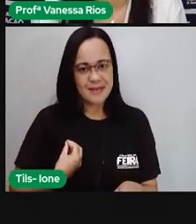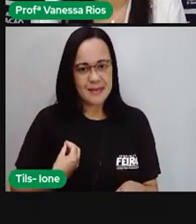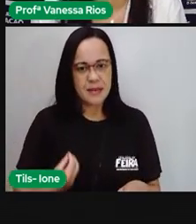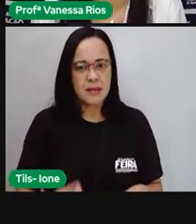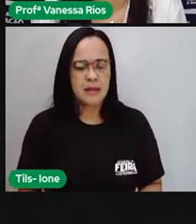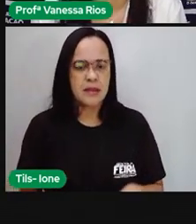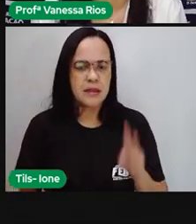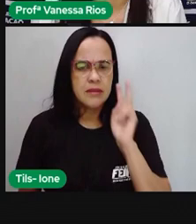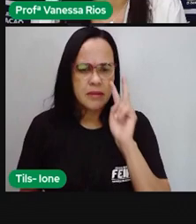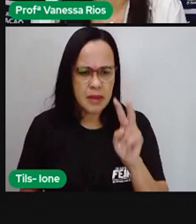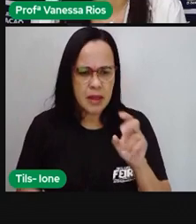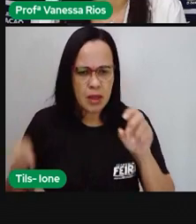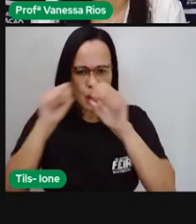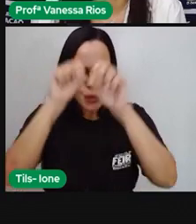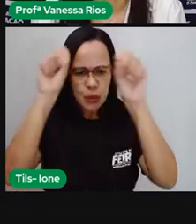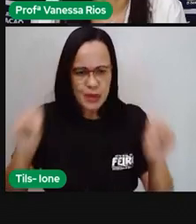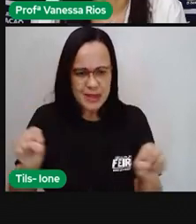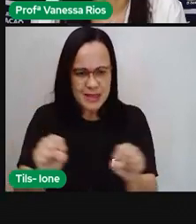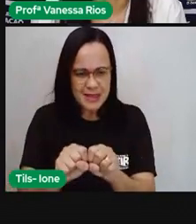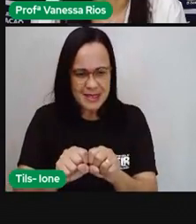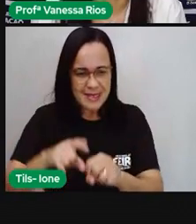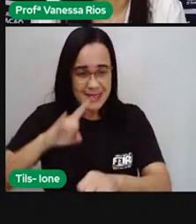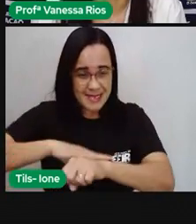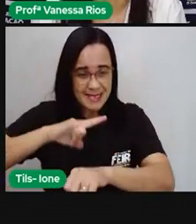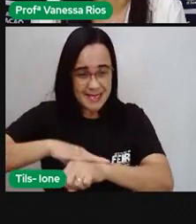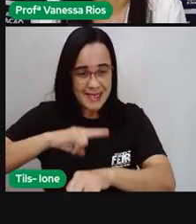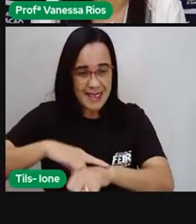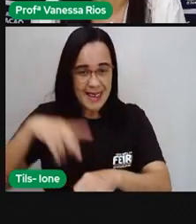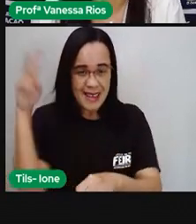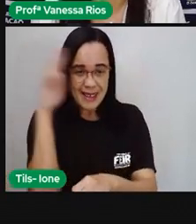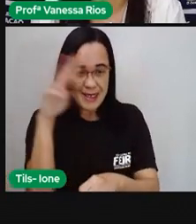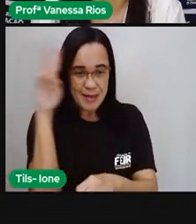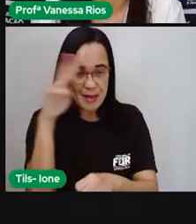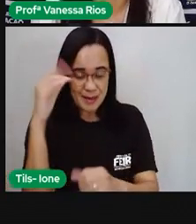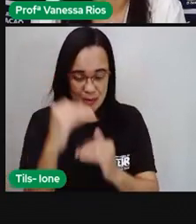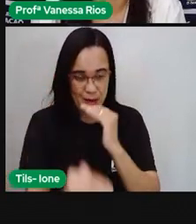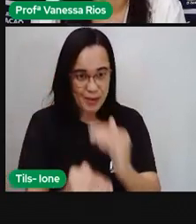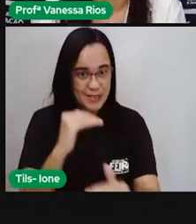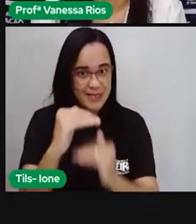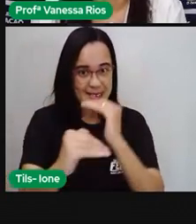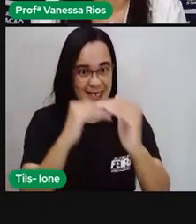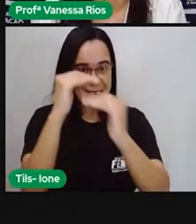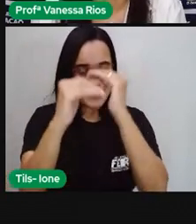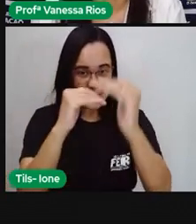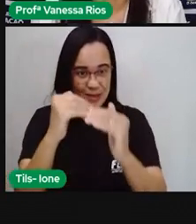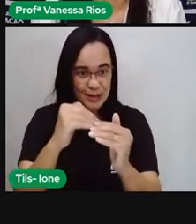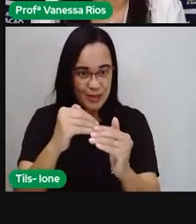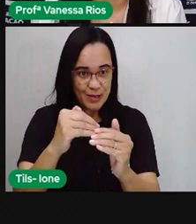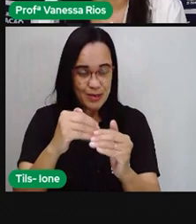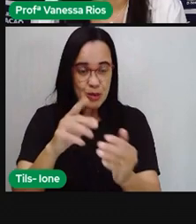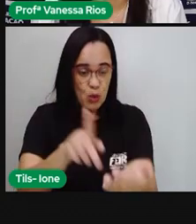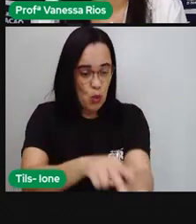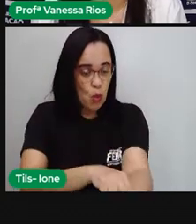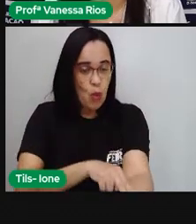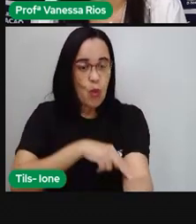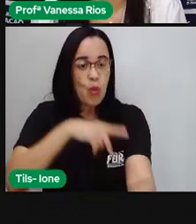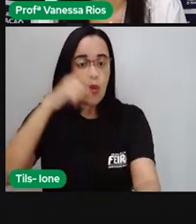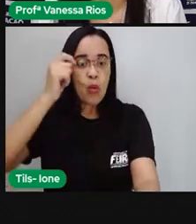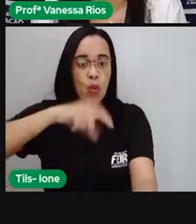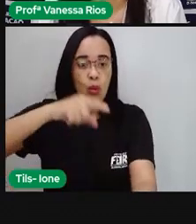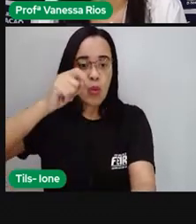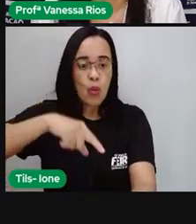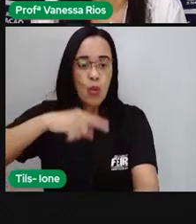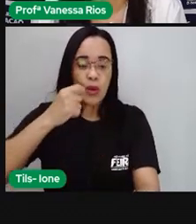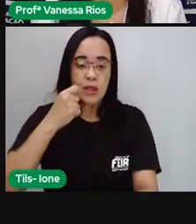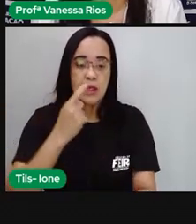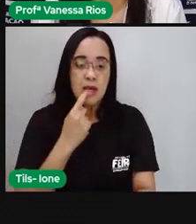Nós vimos também aí o sistema urinário, que faz o processo de filtração do sangue. E aí a gente viu aí